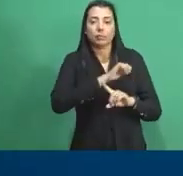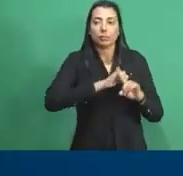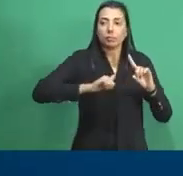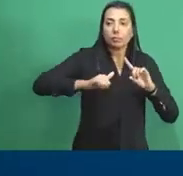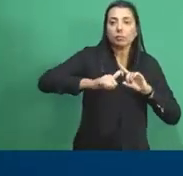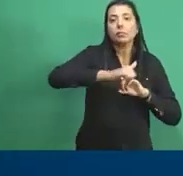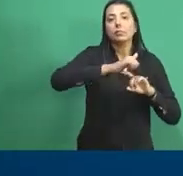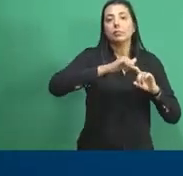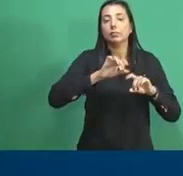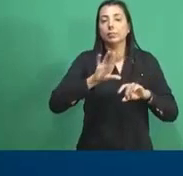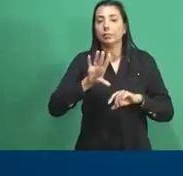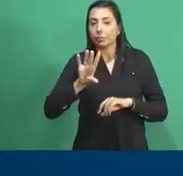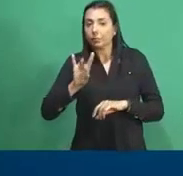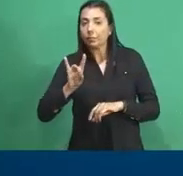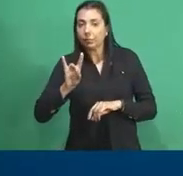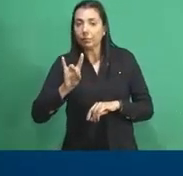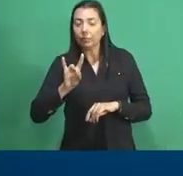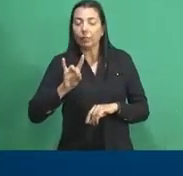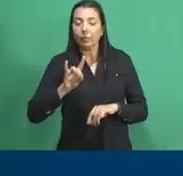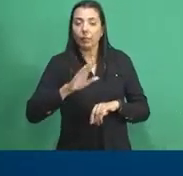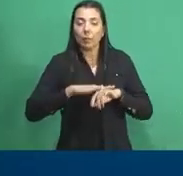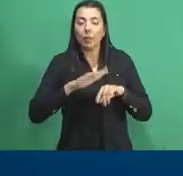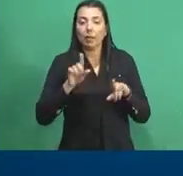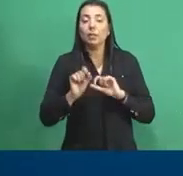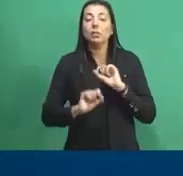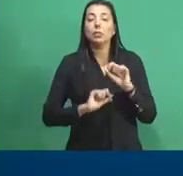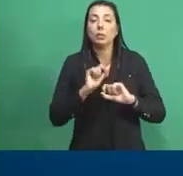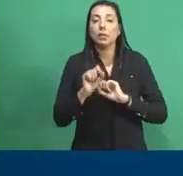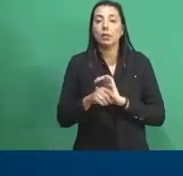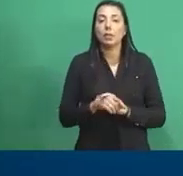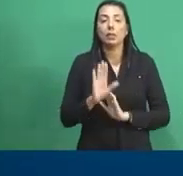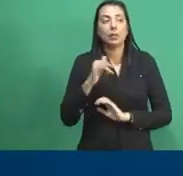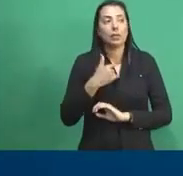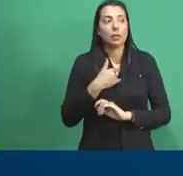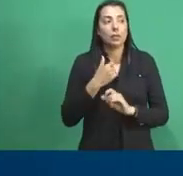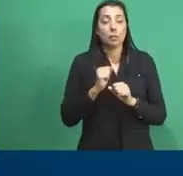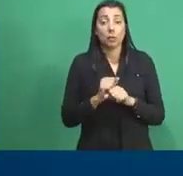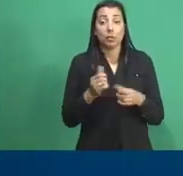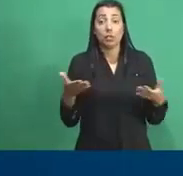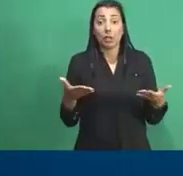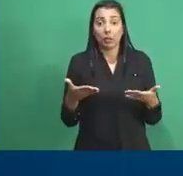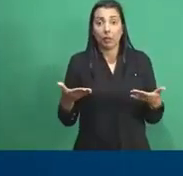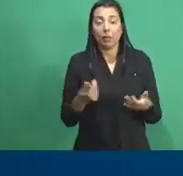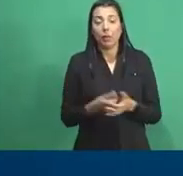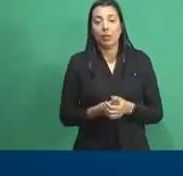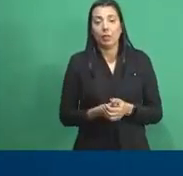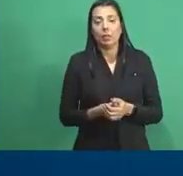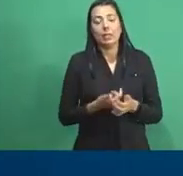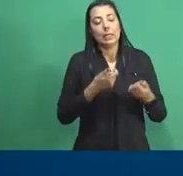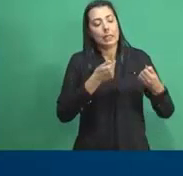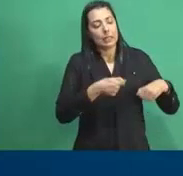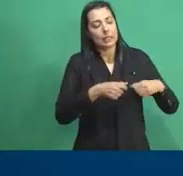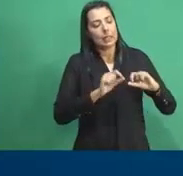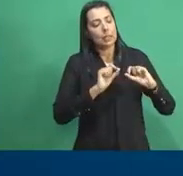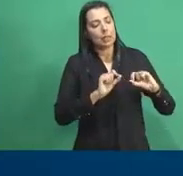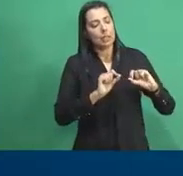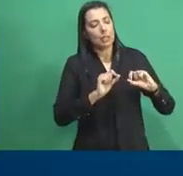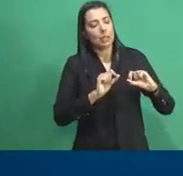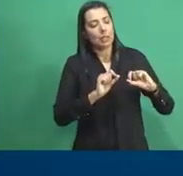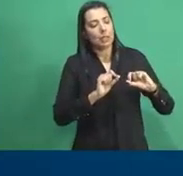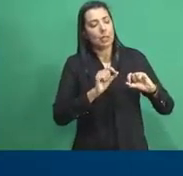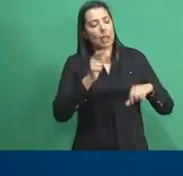com a ciência, mas é o que a gente pode por enquanto, mas é necessário essa